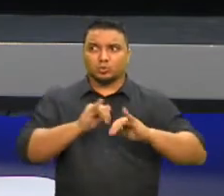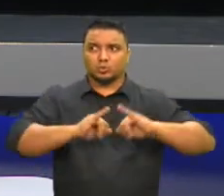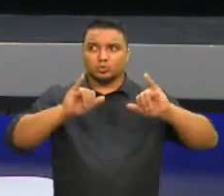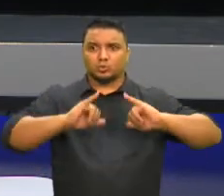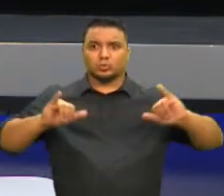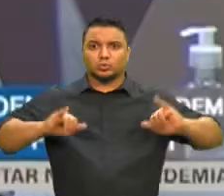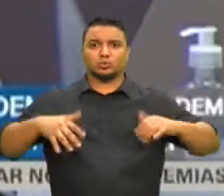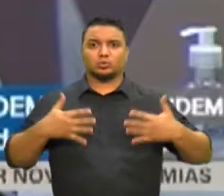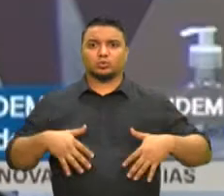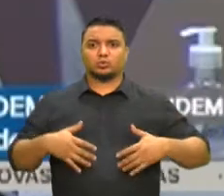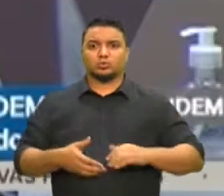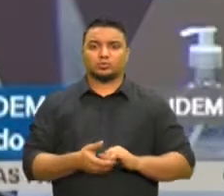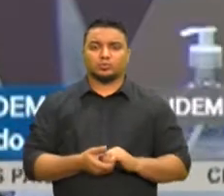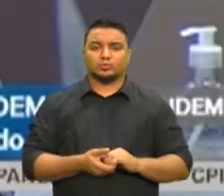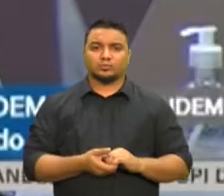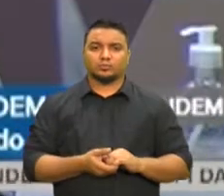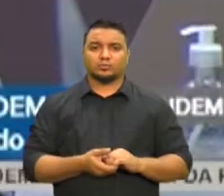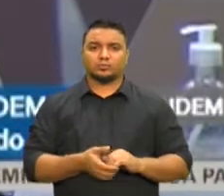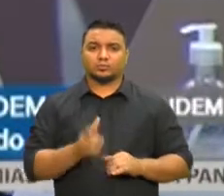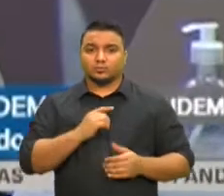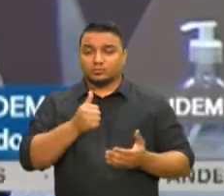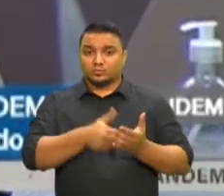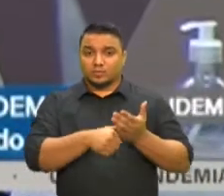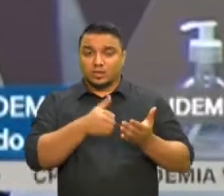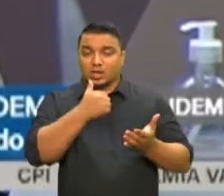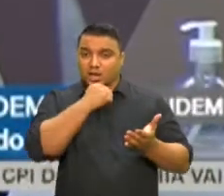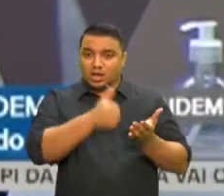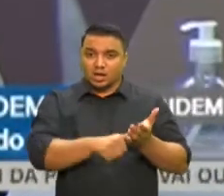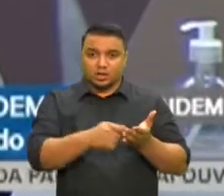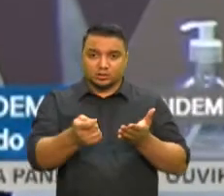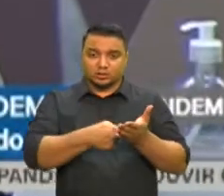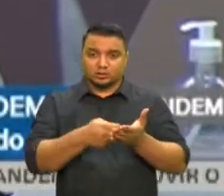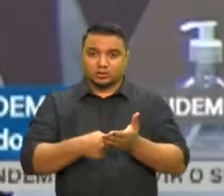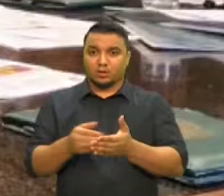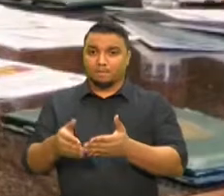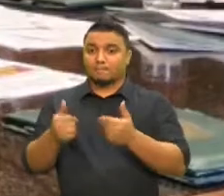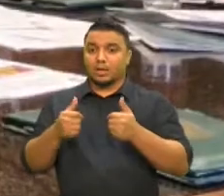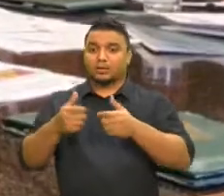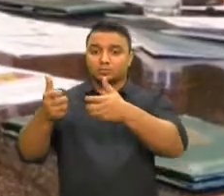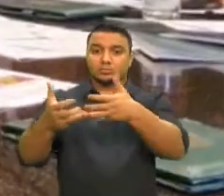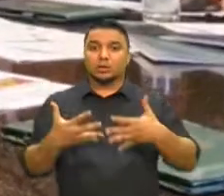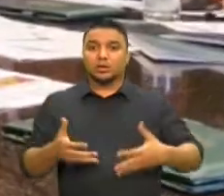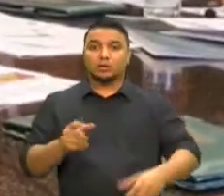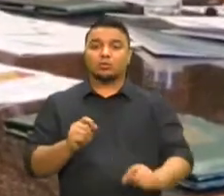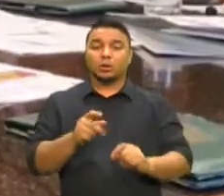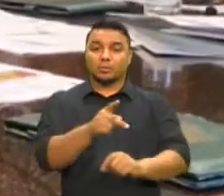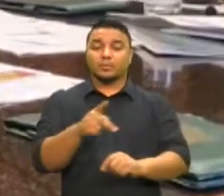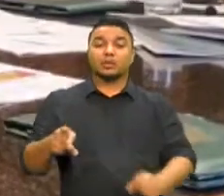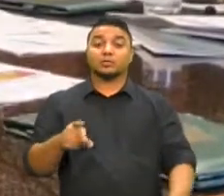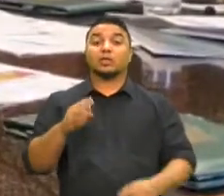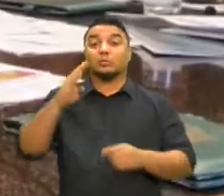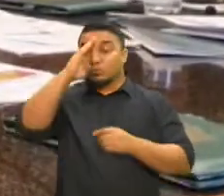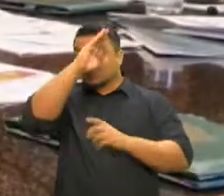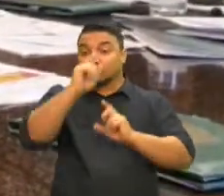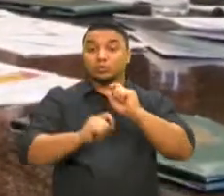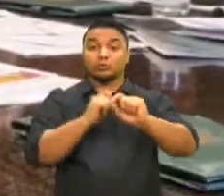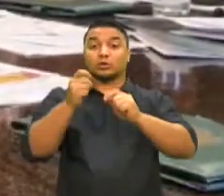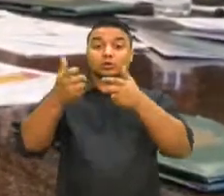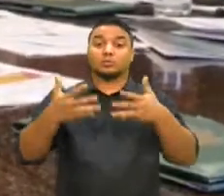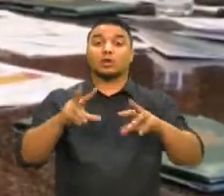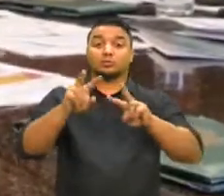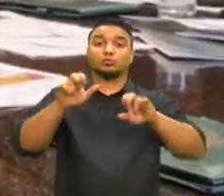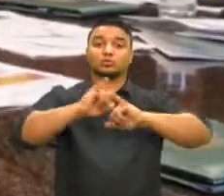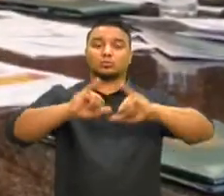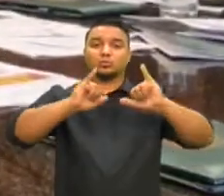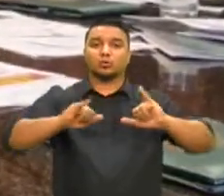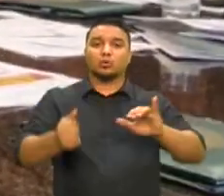sexta-feira. A carta assinada pelos integrantes da CPI pede esclarecimentos ao presidente da República quanto às denúncias de